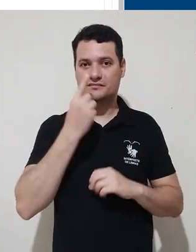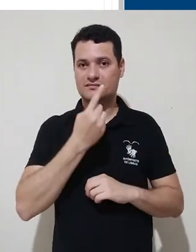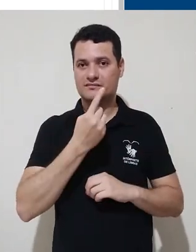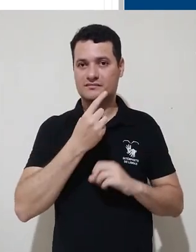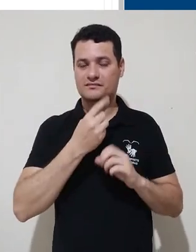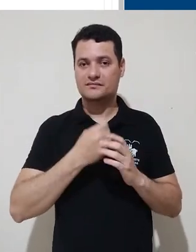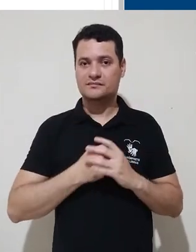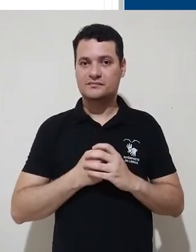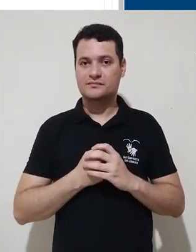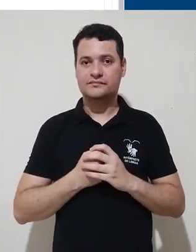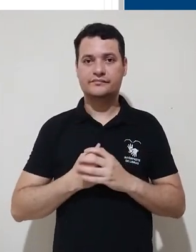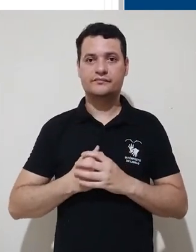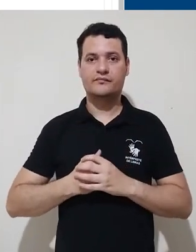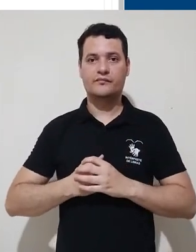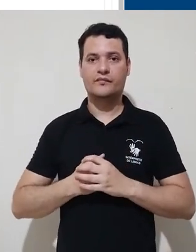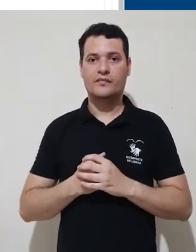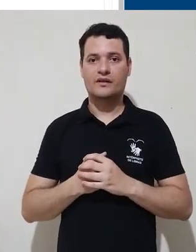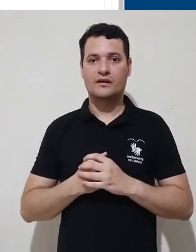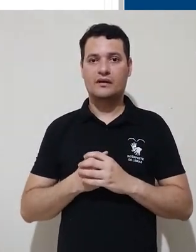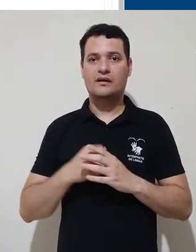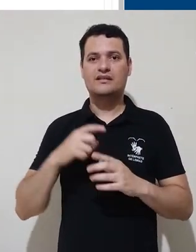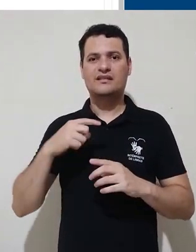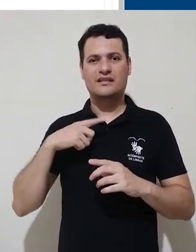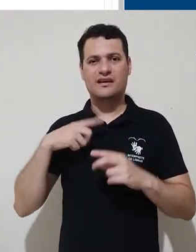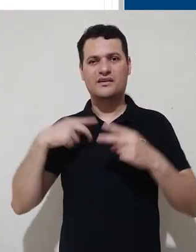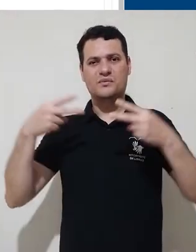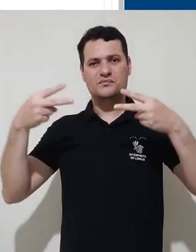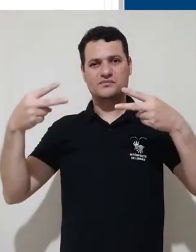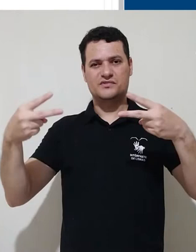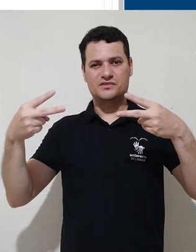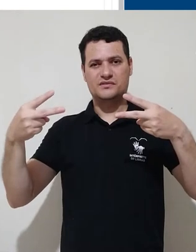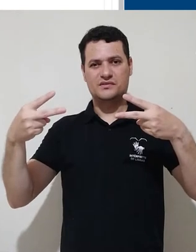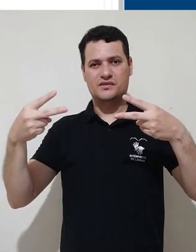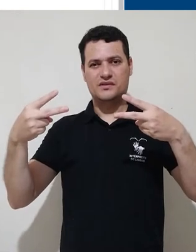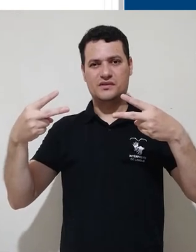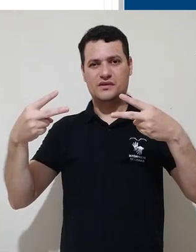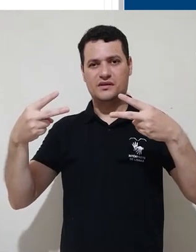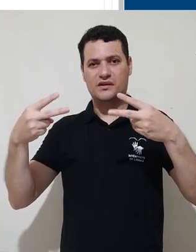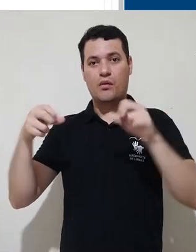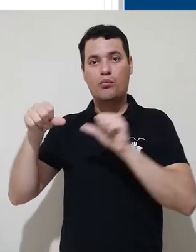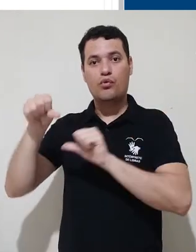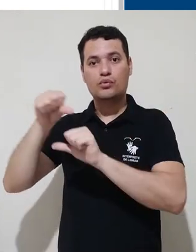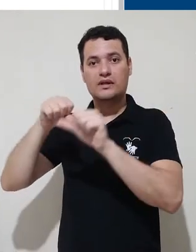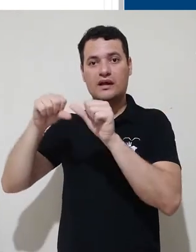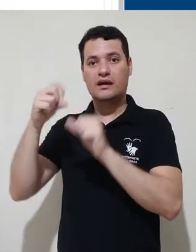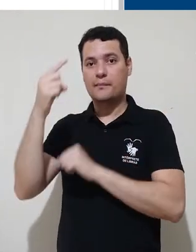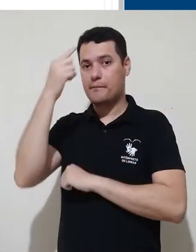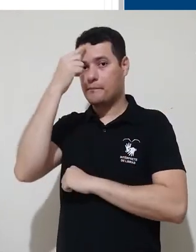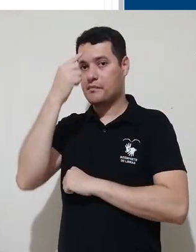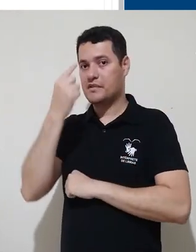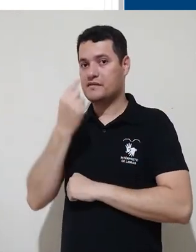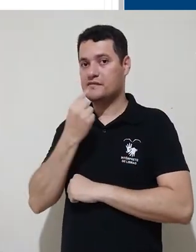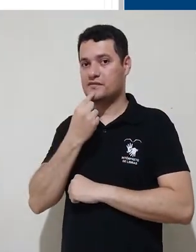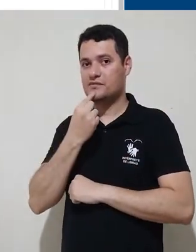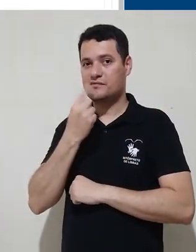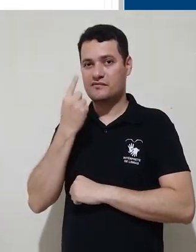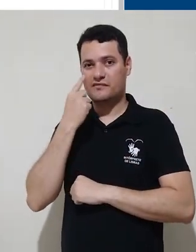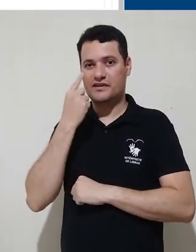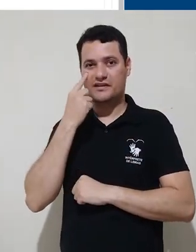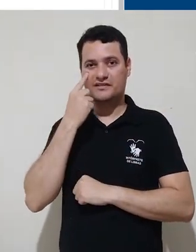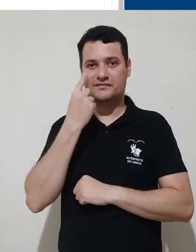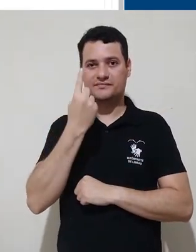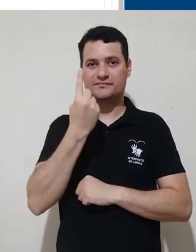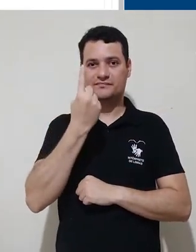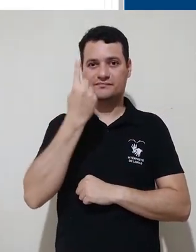usuário. Damos destaque aqui ao link modificar perfil, que vocês